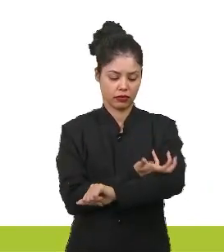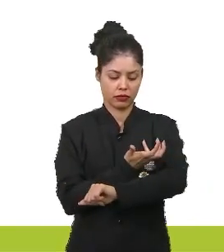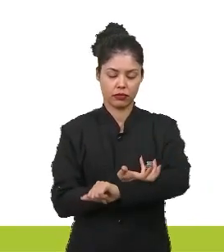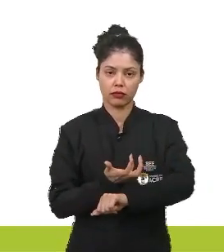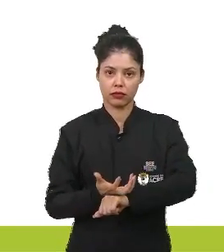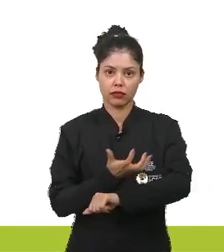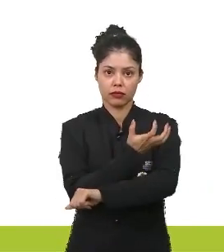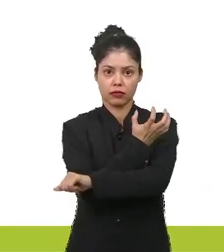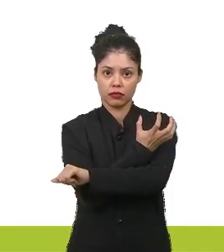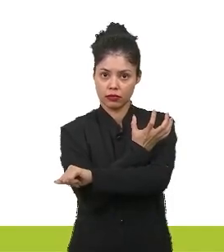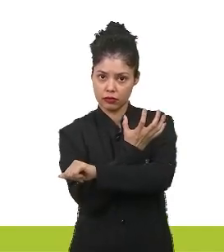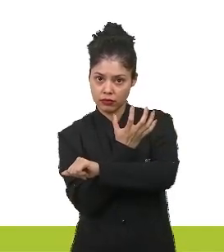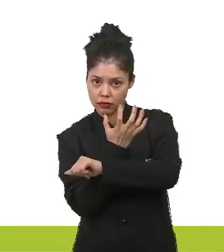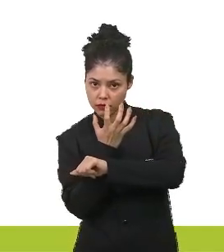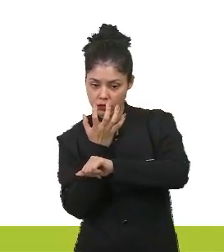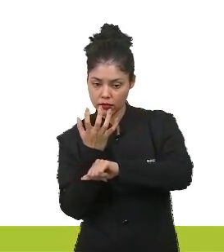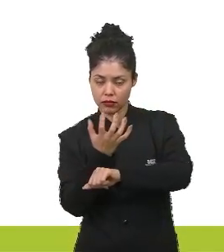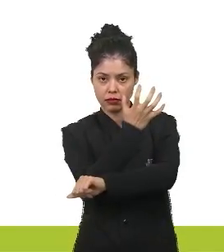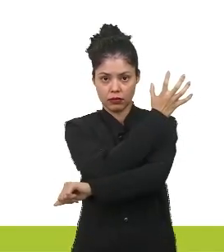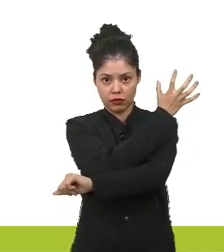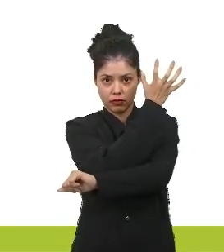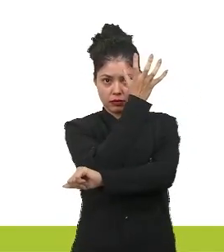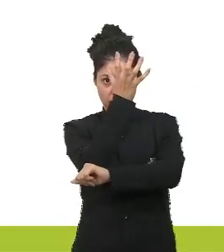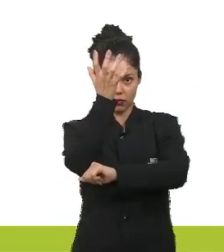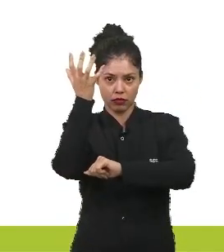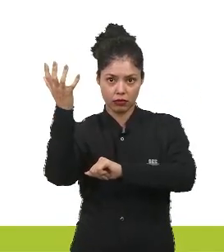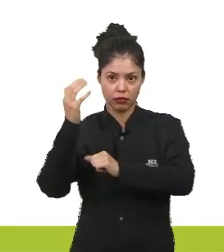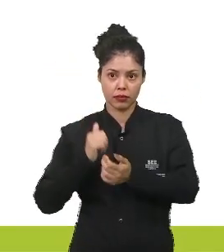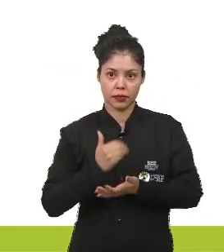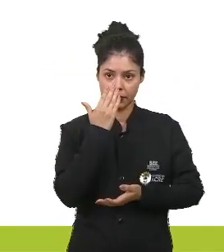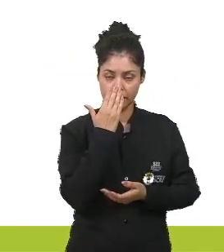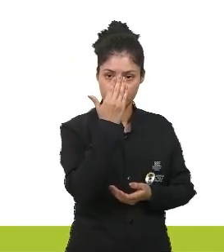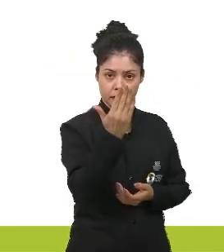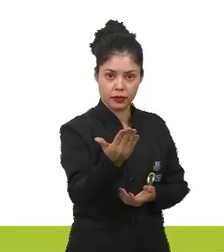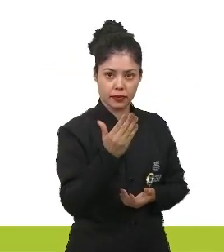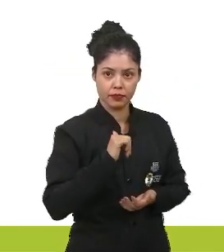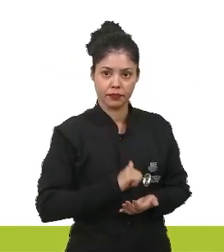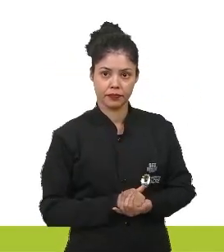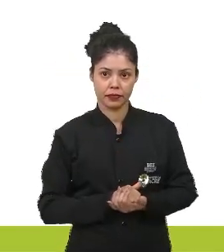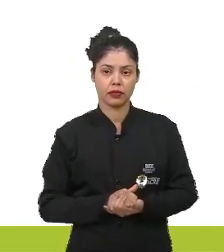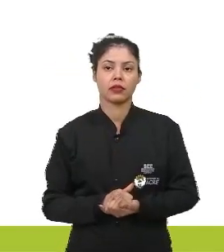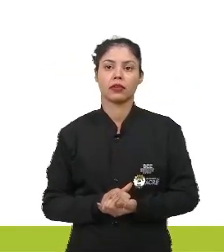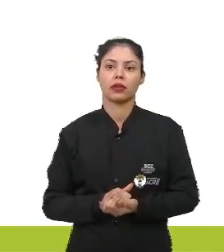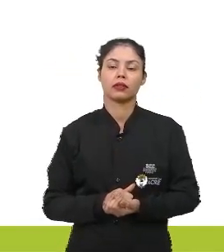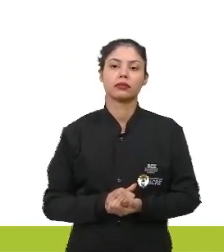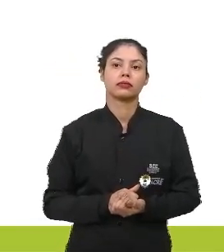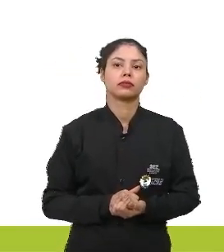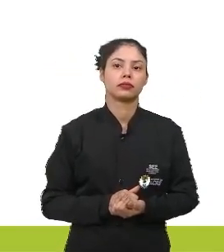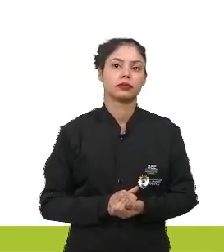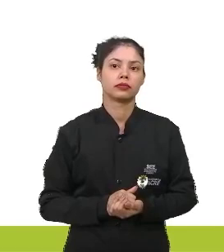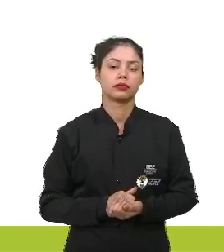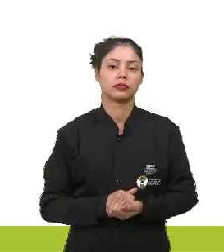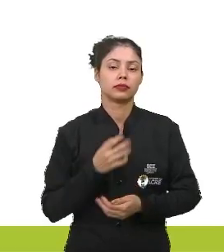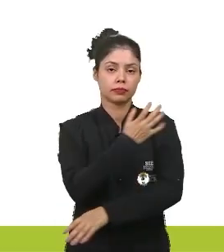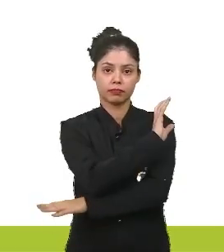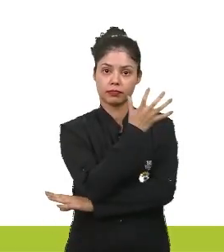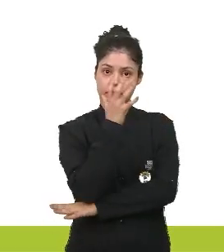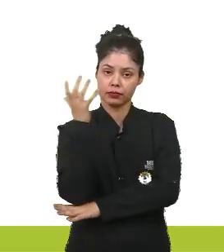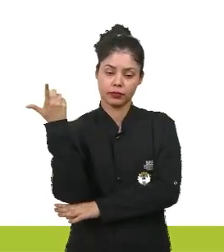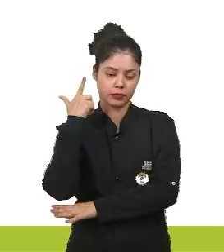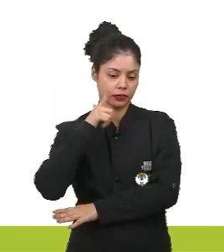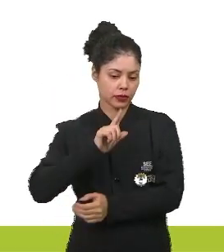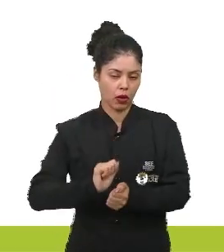tem umas pequenas árvores. Mais adiante, essa floresta vai